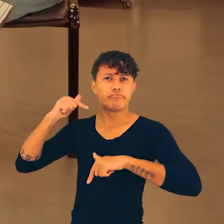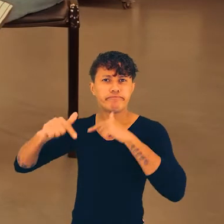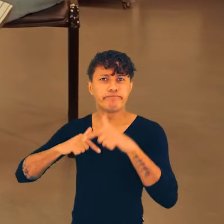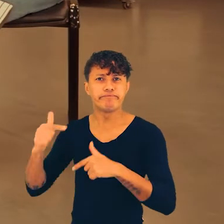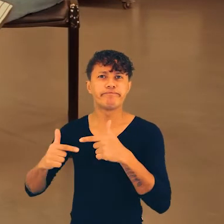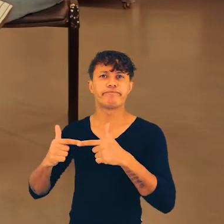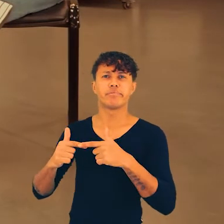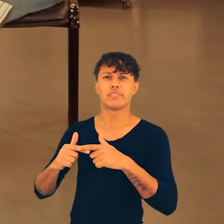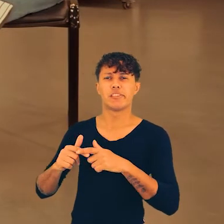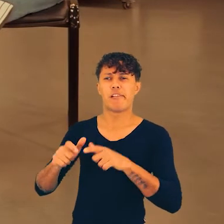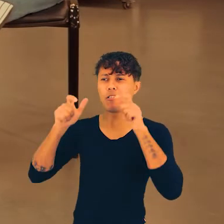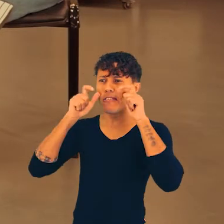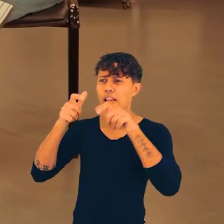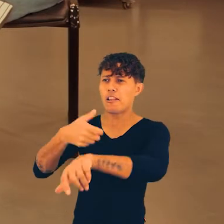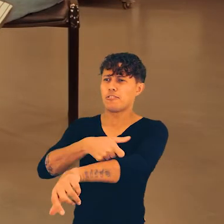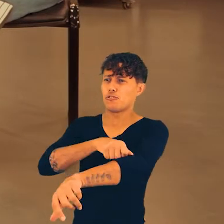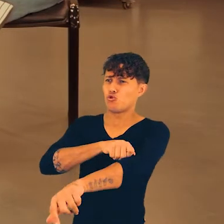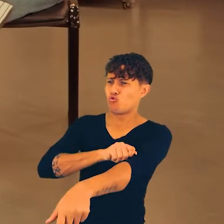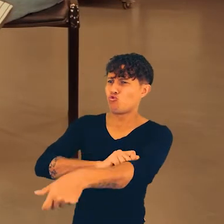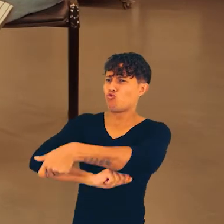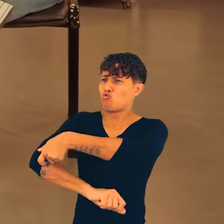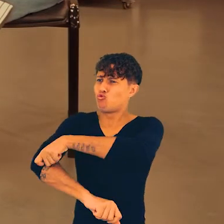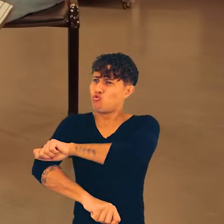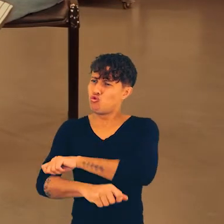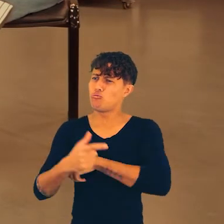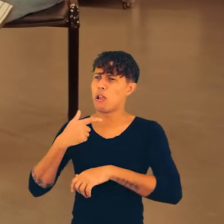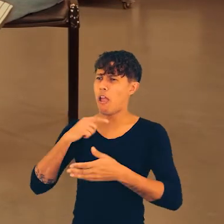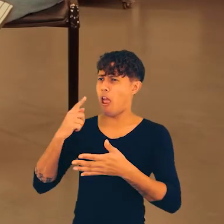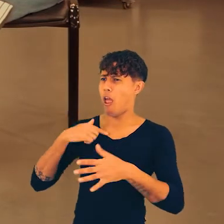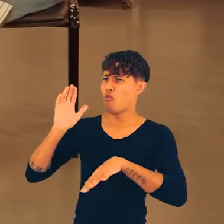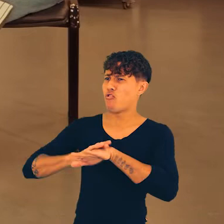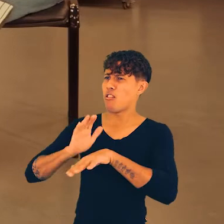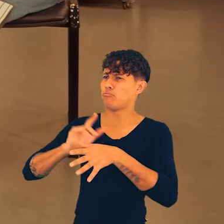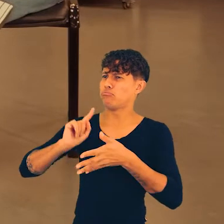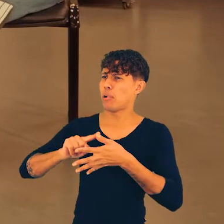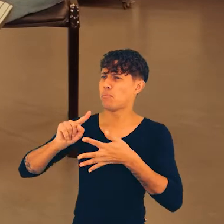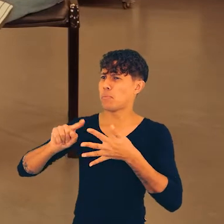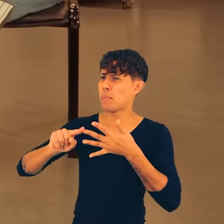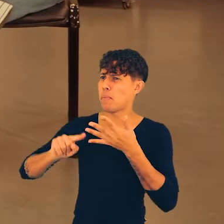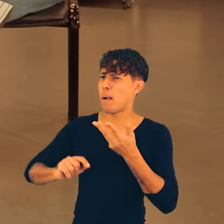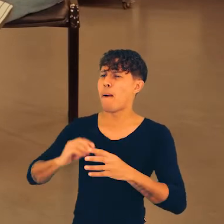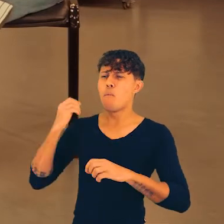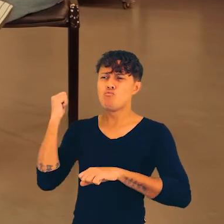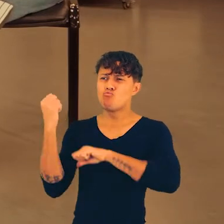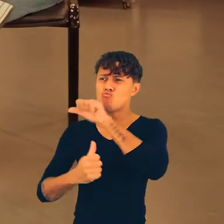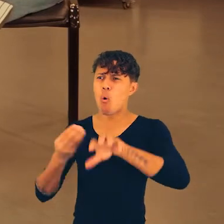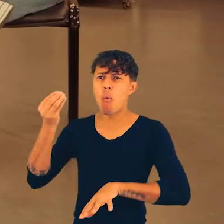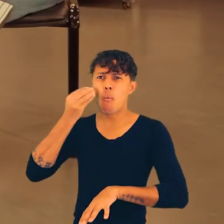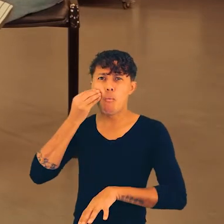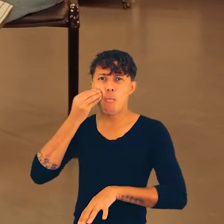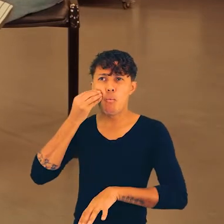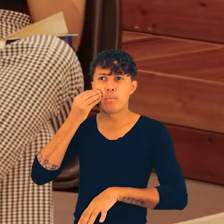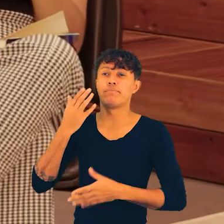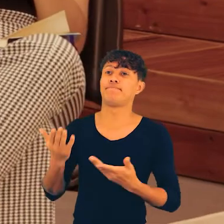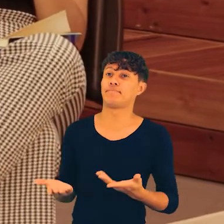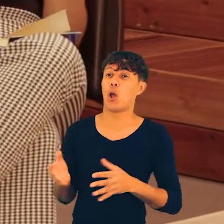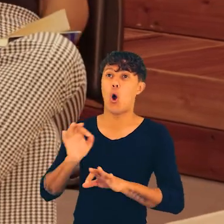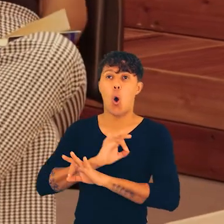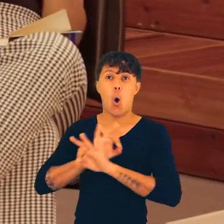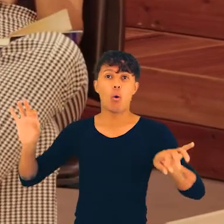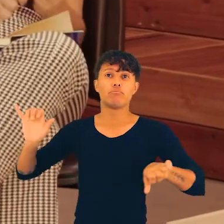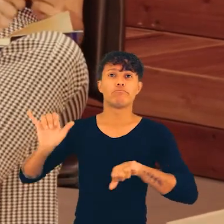ONGs, assim, que tivesse um trabalho, que tivesse força de vontade e, tipo, meu, vou fazer isso, quero fazer isso para tentar mudar,